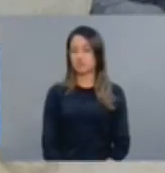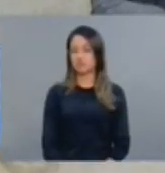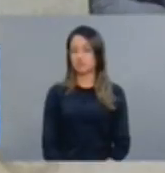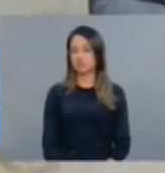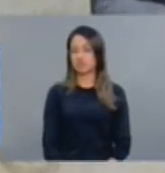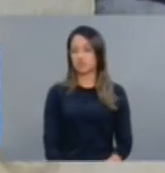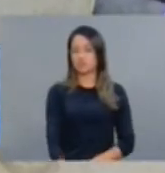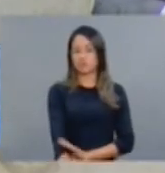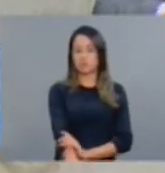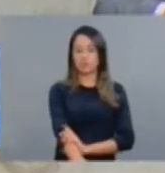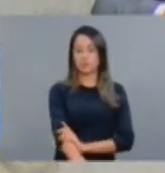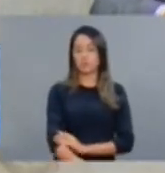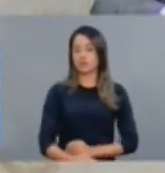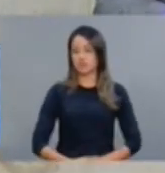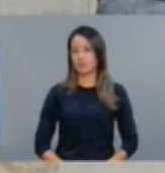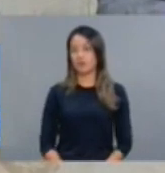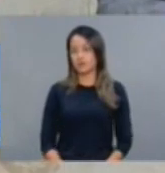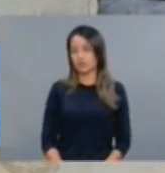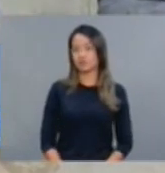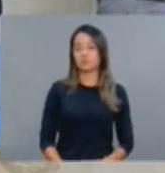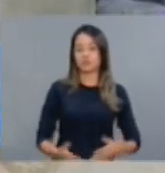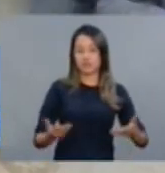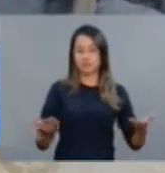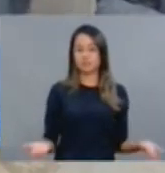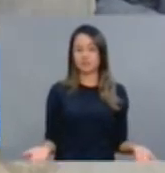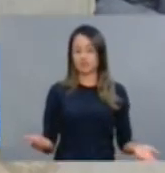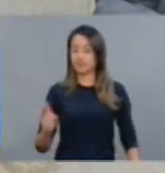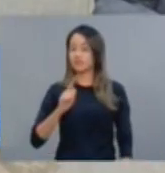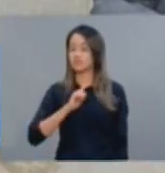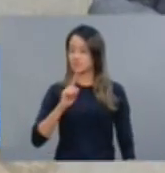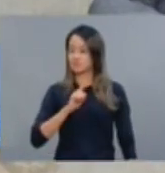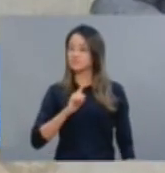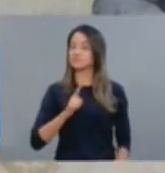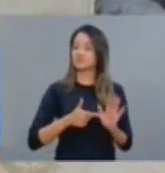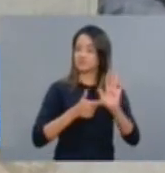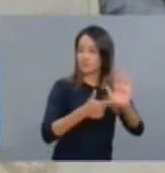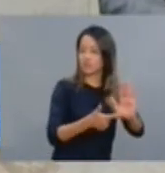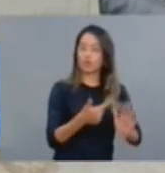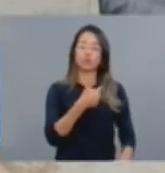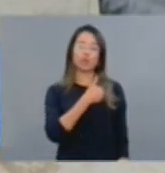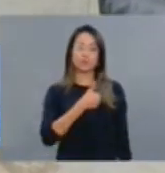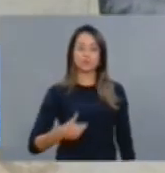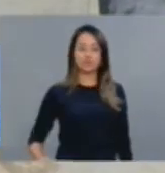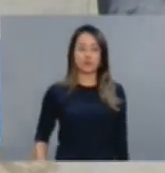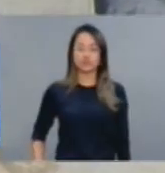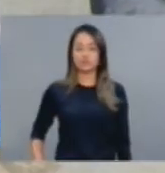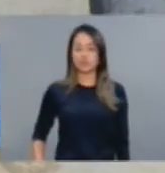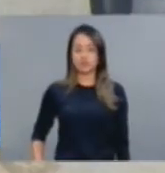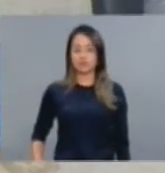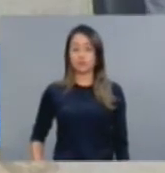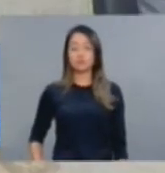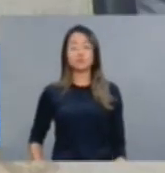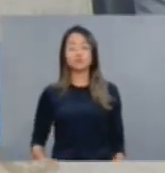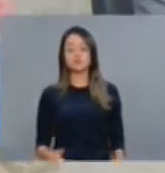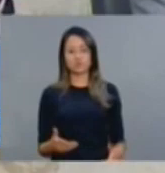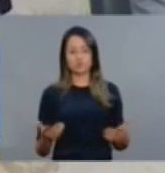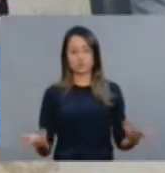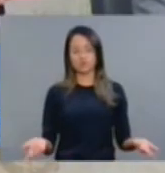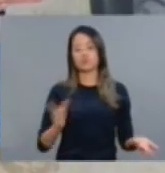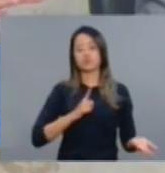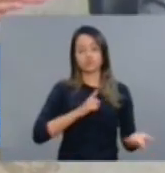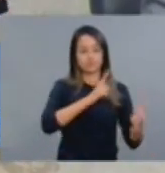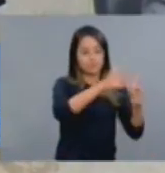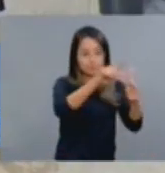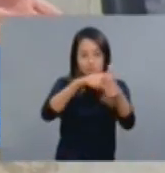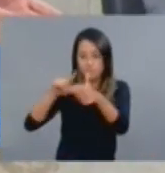E isso claramente demonstrado pelo governo, a inércia, enquanto essa inércia existe, a